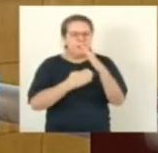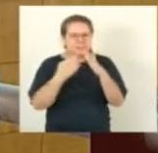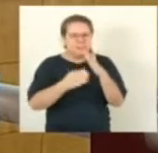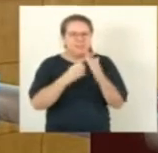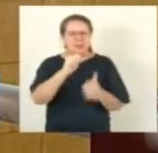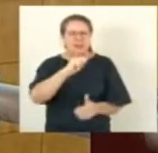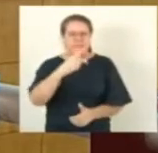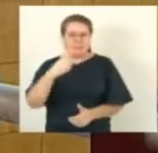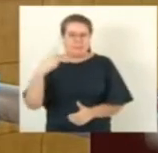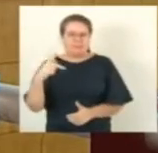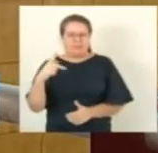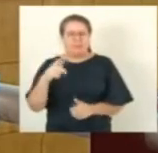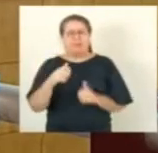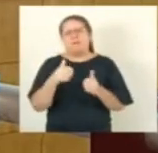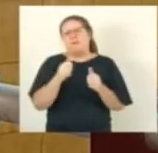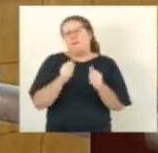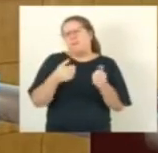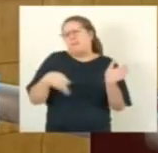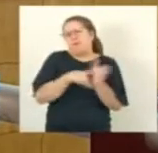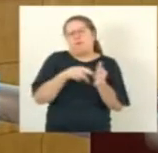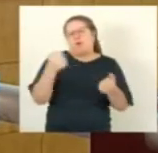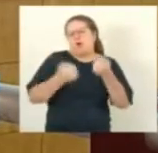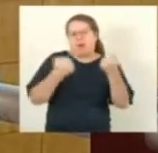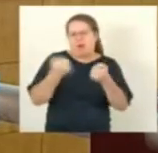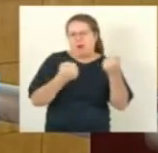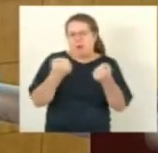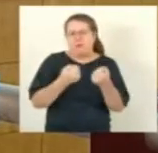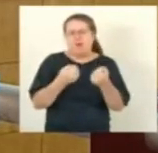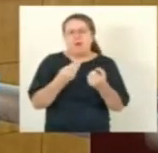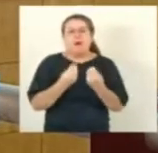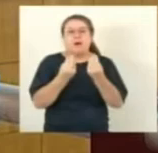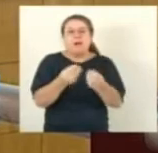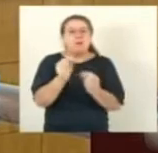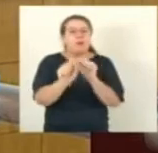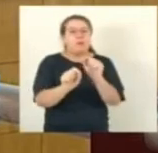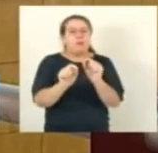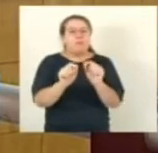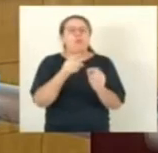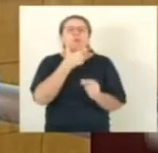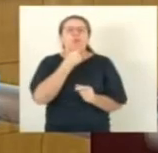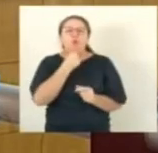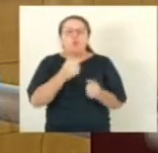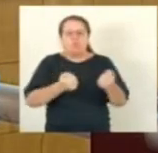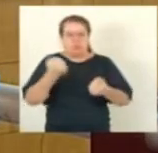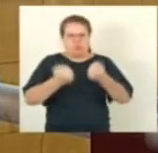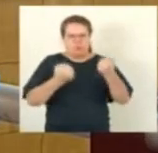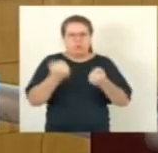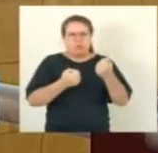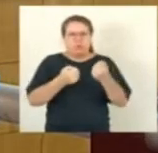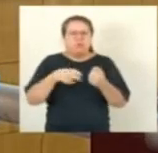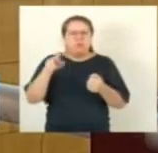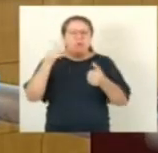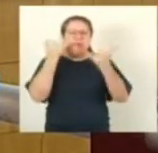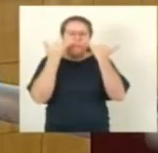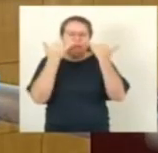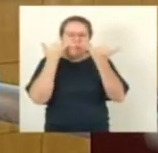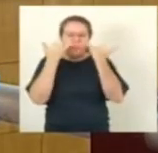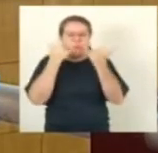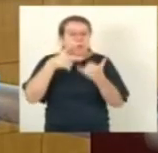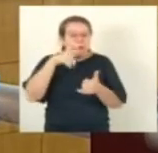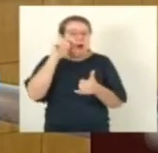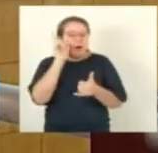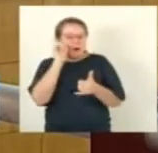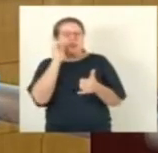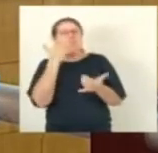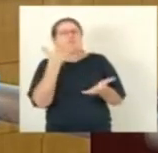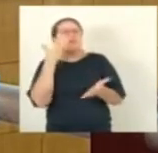transporte, como o Uber e 99, por exemplo, a fornecerem ao motorista informações prévias antes de aceitar a corrida, como